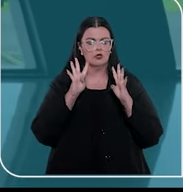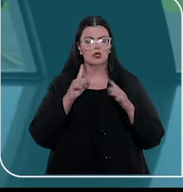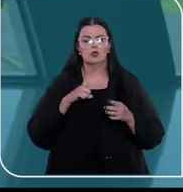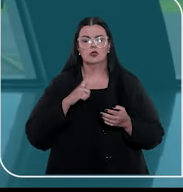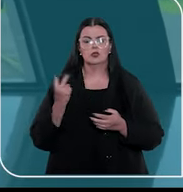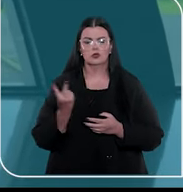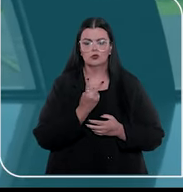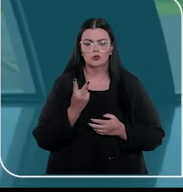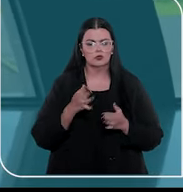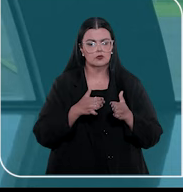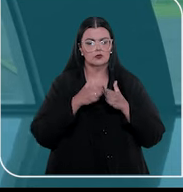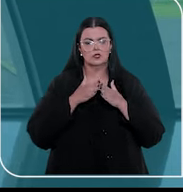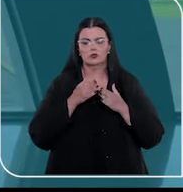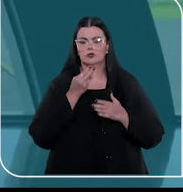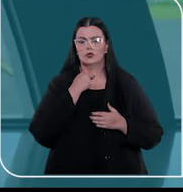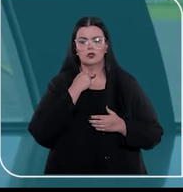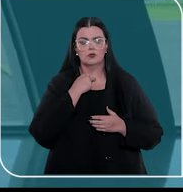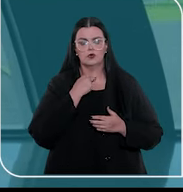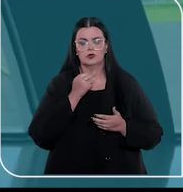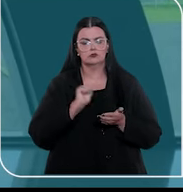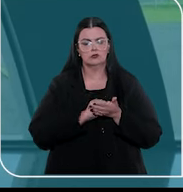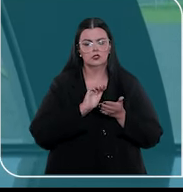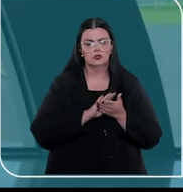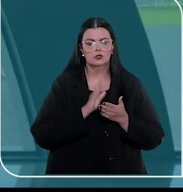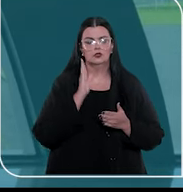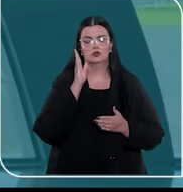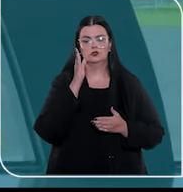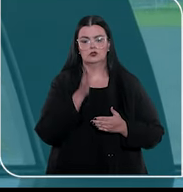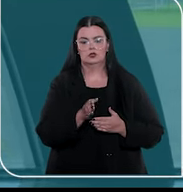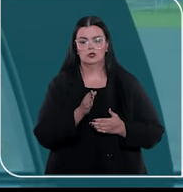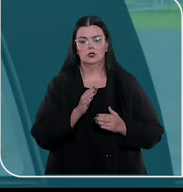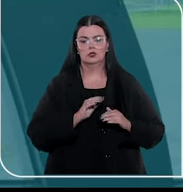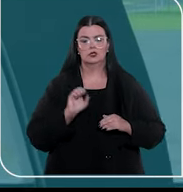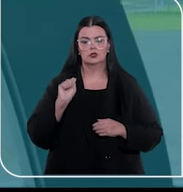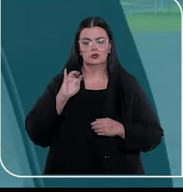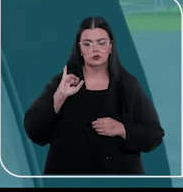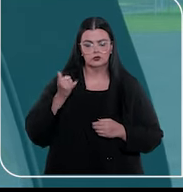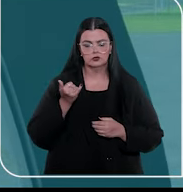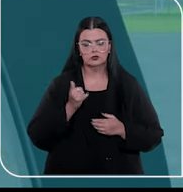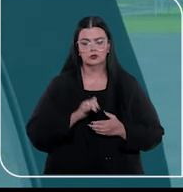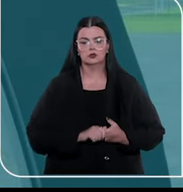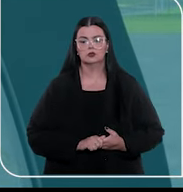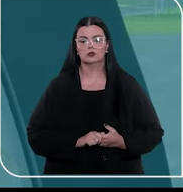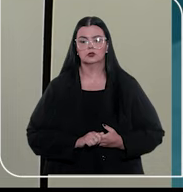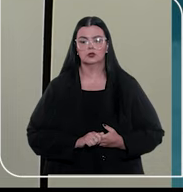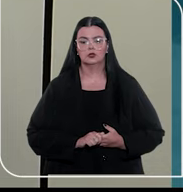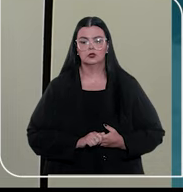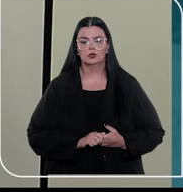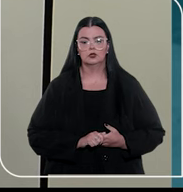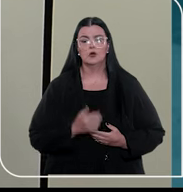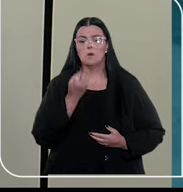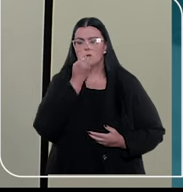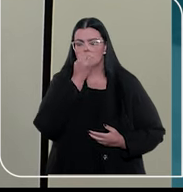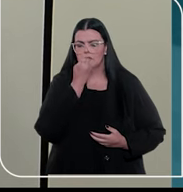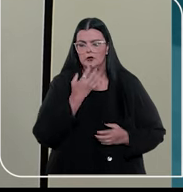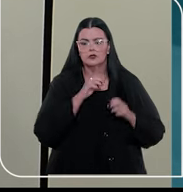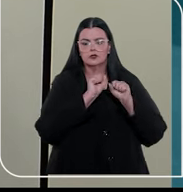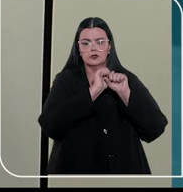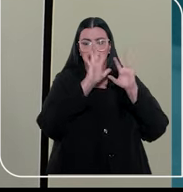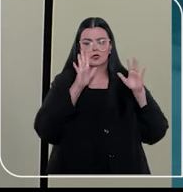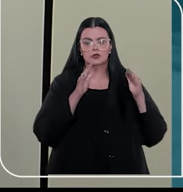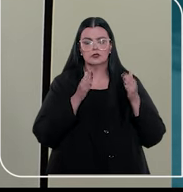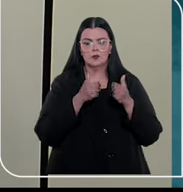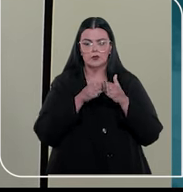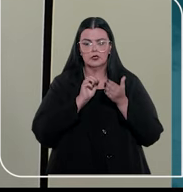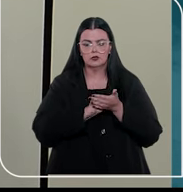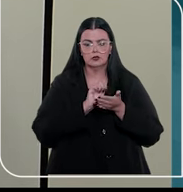casos, o pedido não pode ser dirigido diretamente ao Superior Tribunal de Justiça. E é bom até a esclarecer que o pedido de